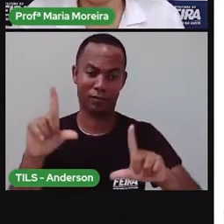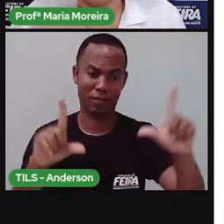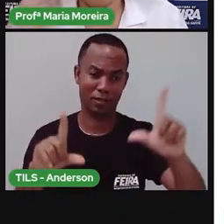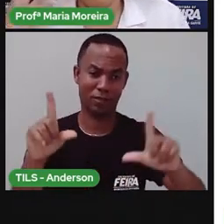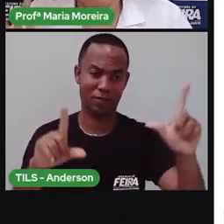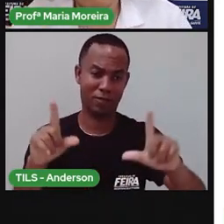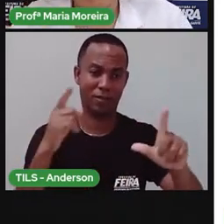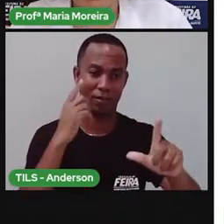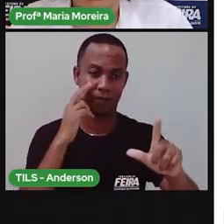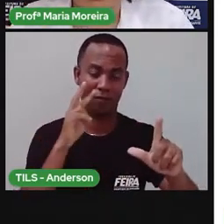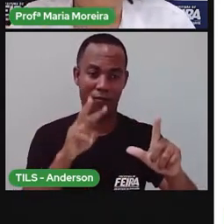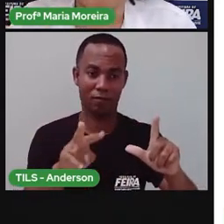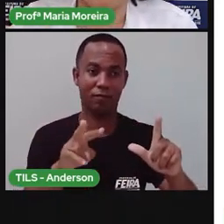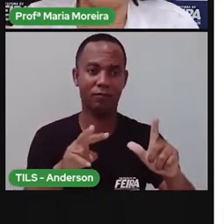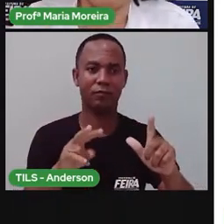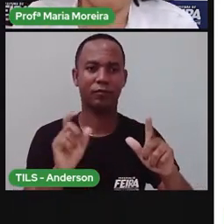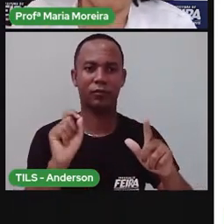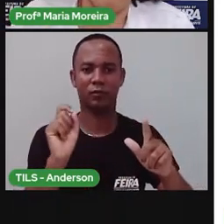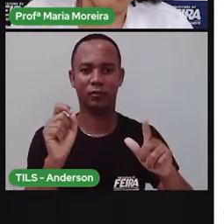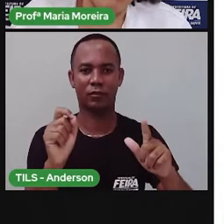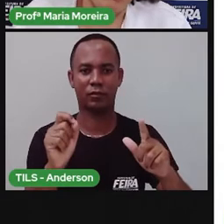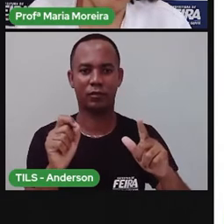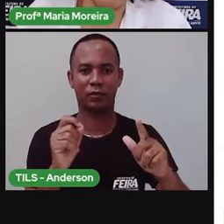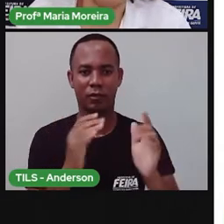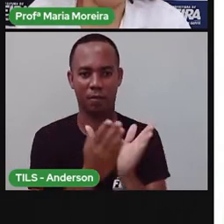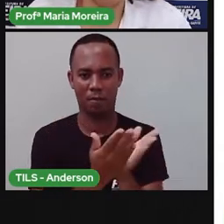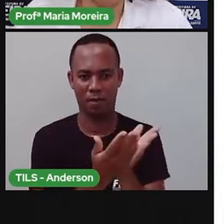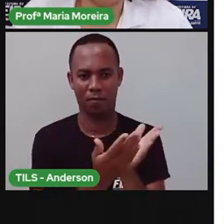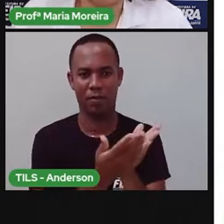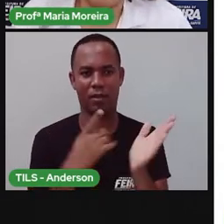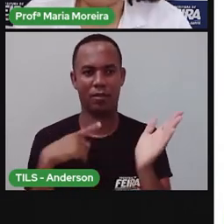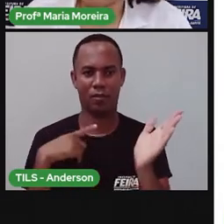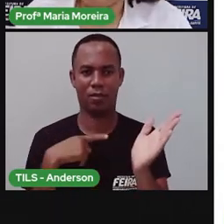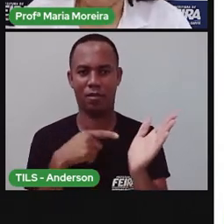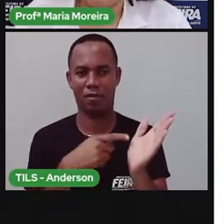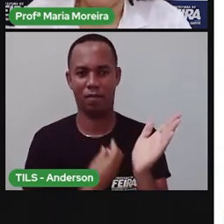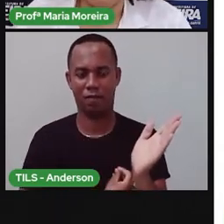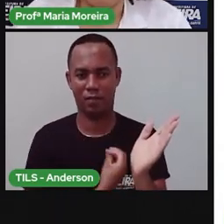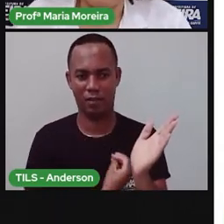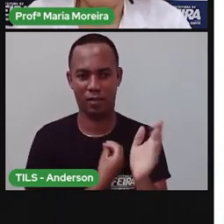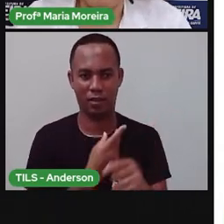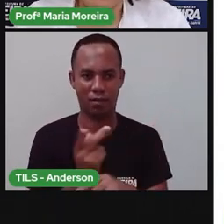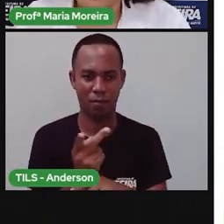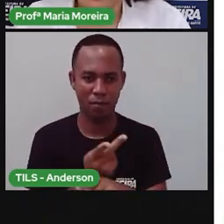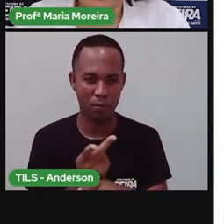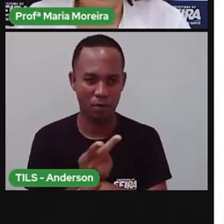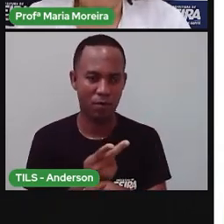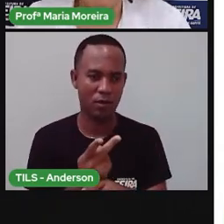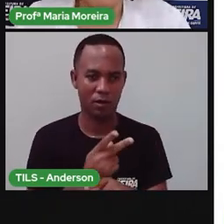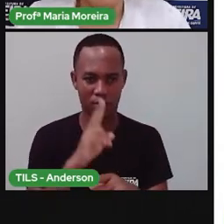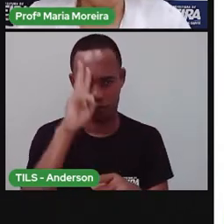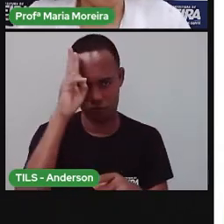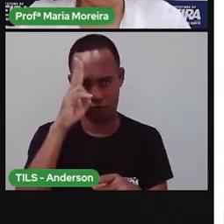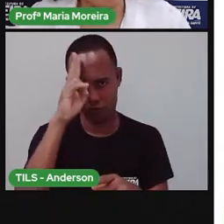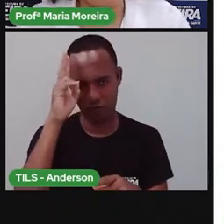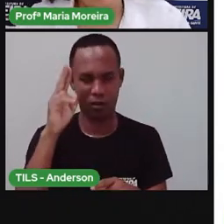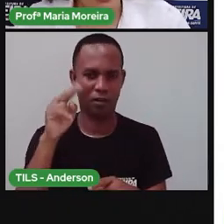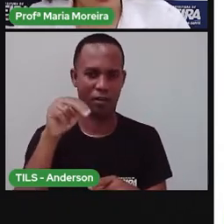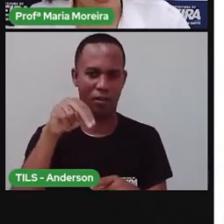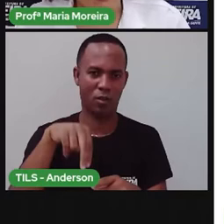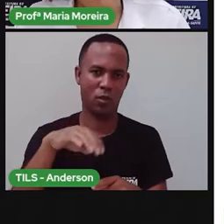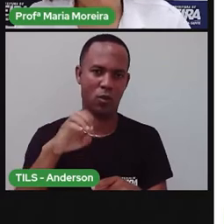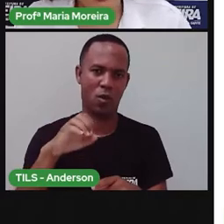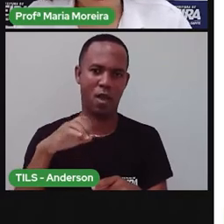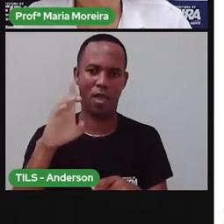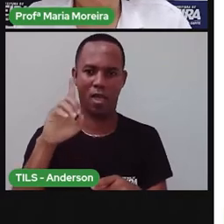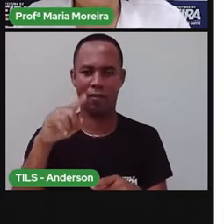pessoal que possui Bíblia, né? É só procurar aí a história de Noé na internet também. E aí, Noé constrói essa